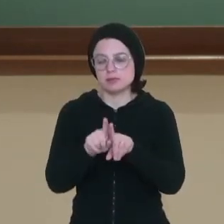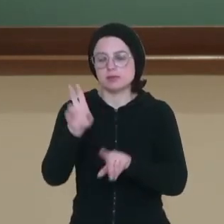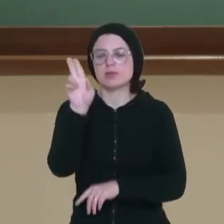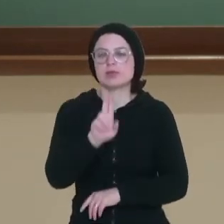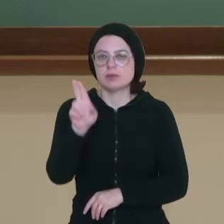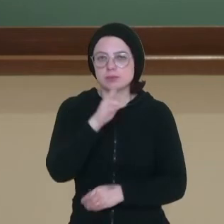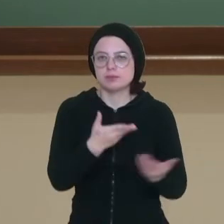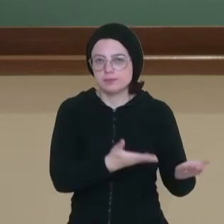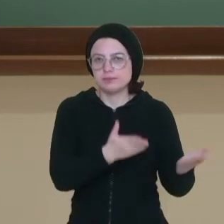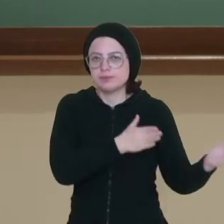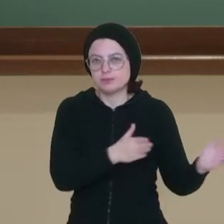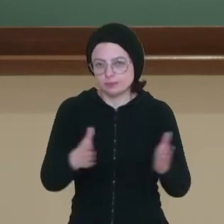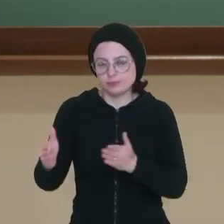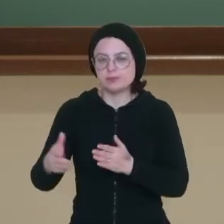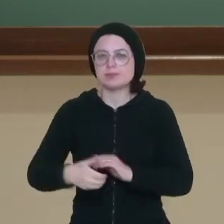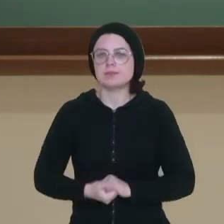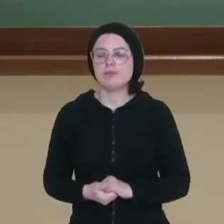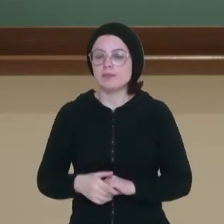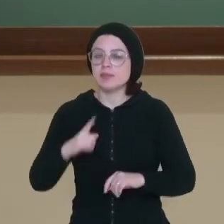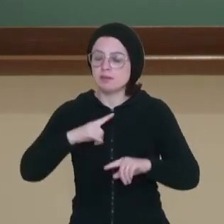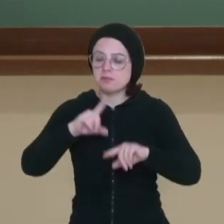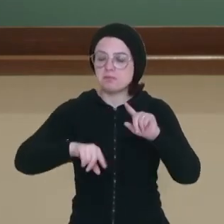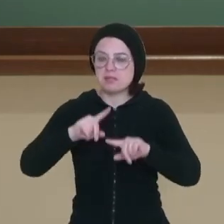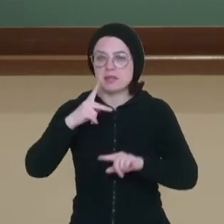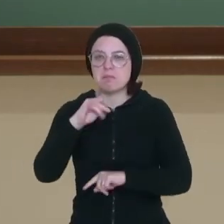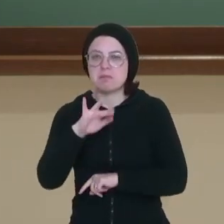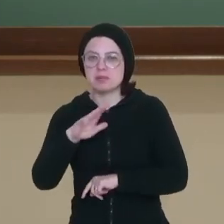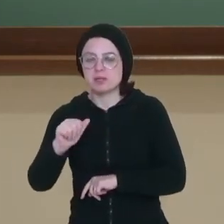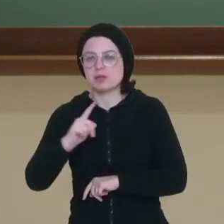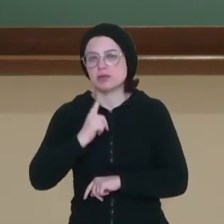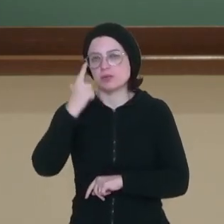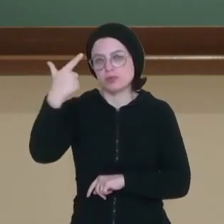processo, se tornando matéria-prima de um novo objeto.